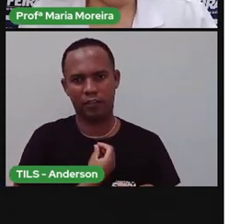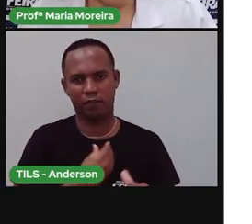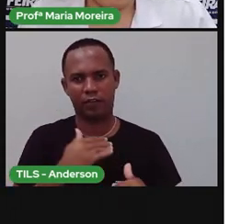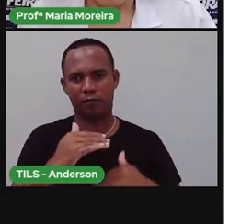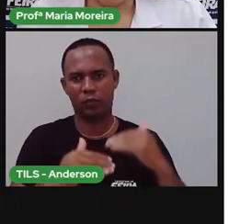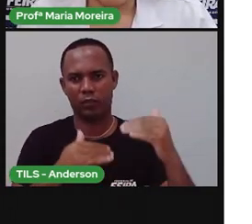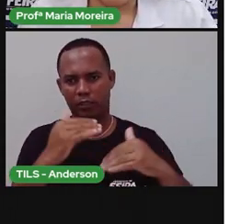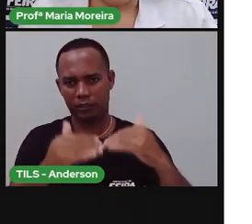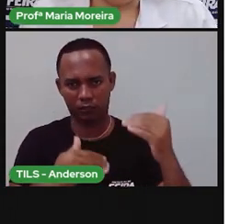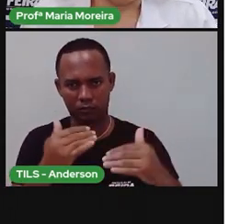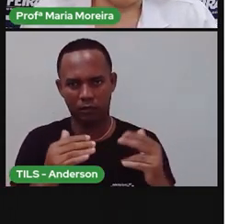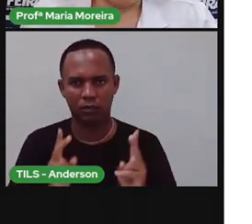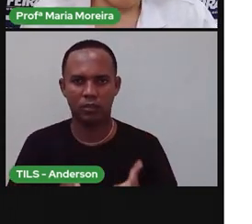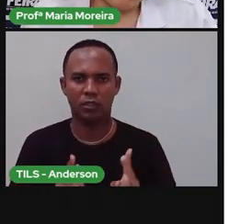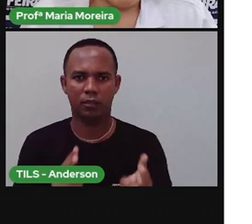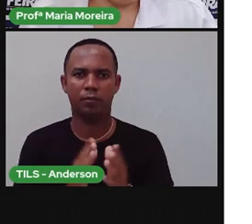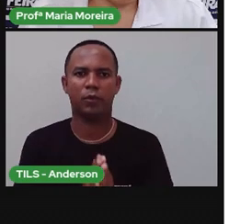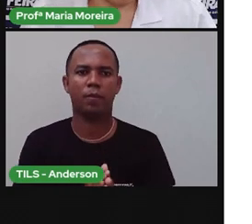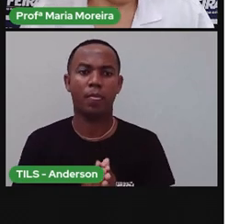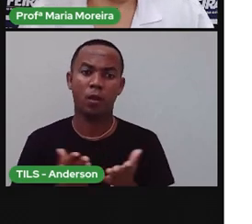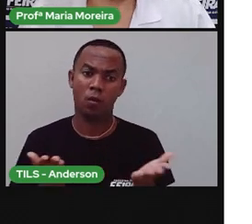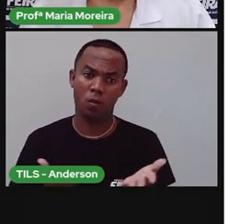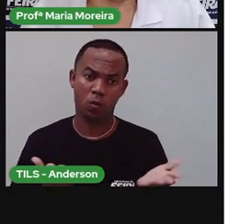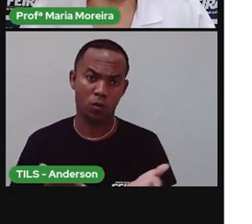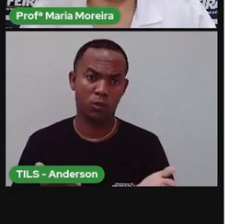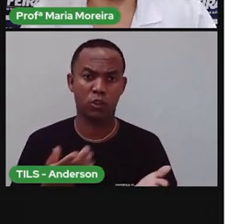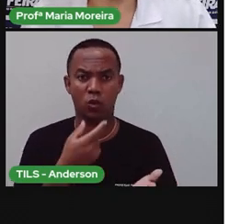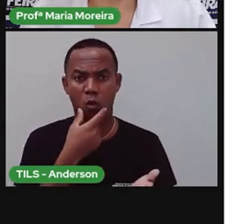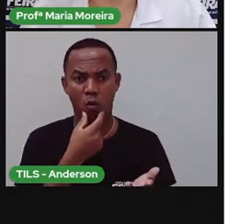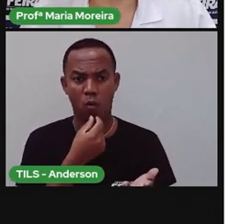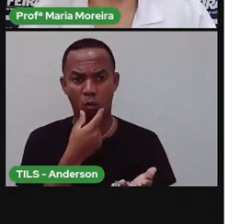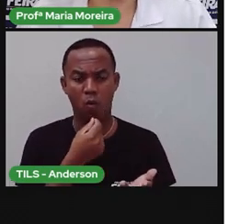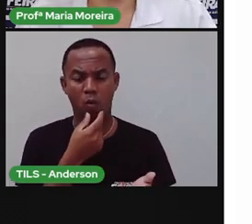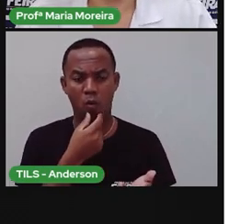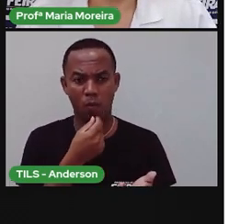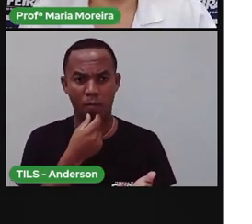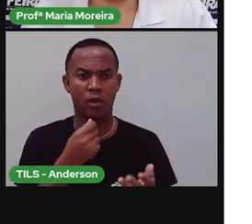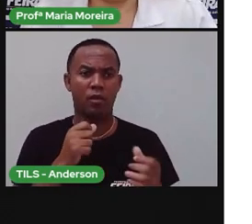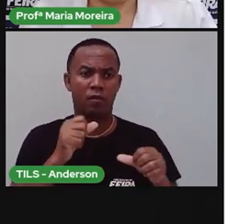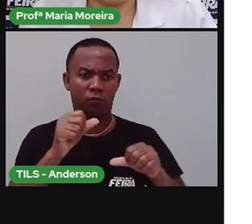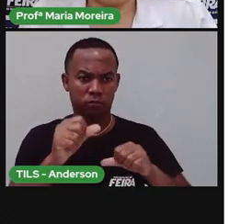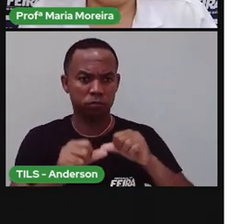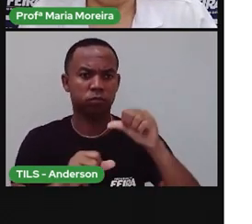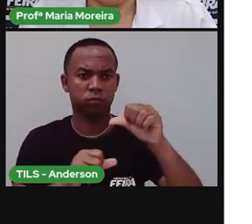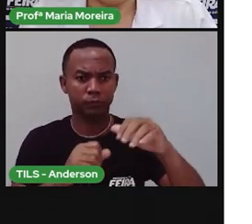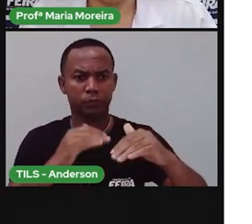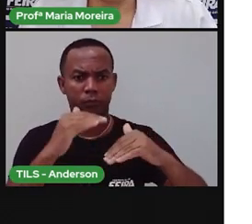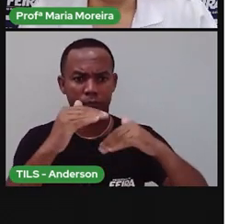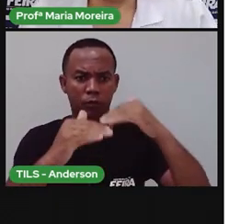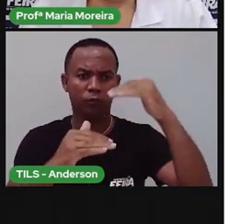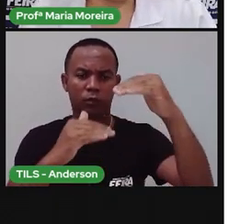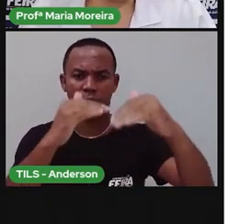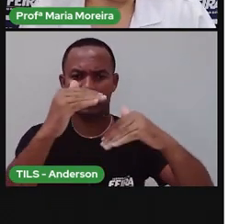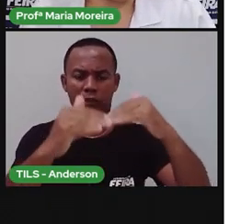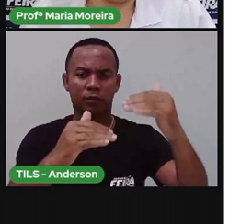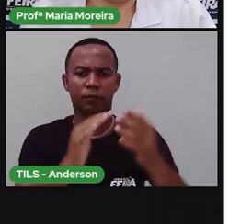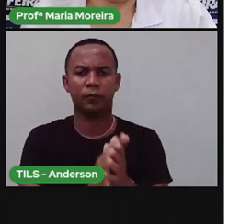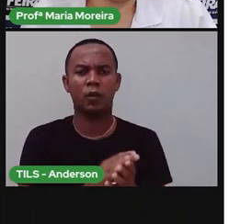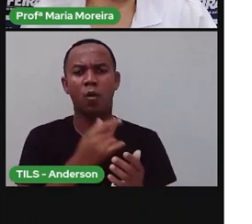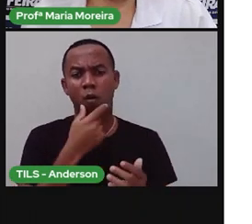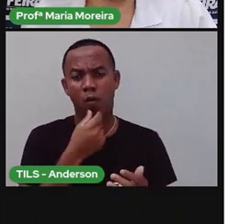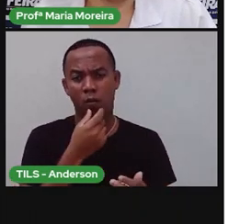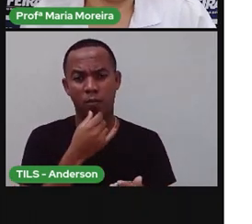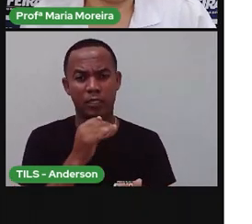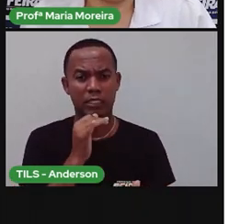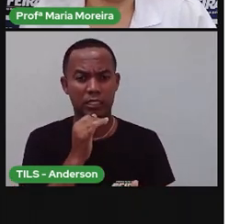continuam a mudar. Então, até hoje, o homem, ele ainda está ok em constante modificação, né? O homem, por exemplo,